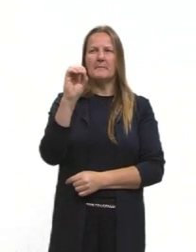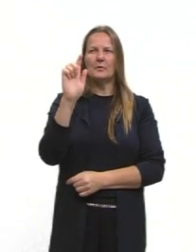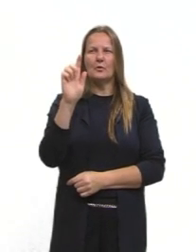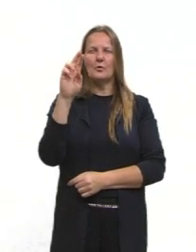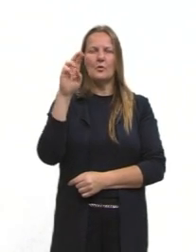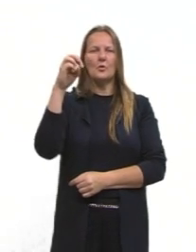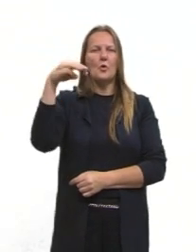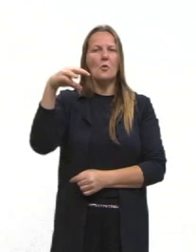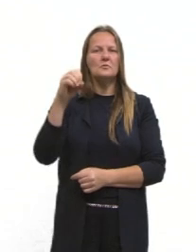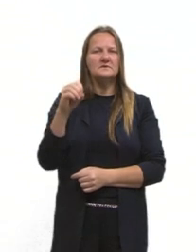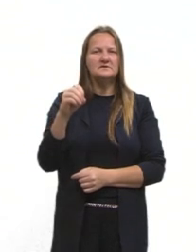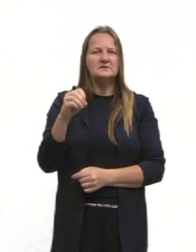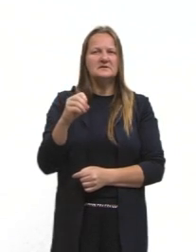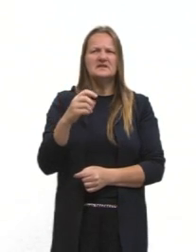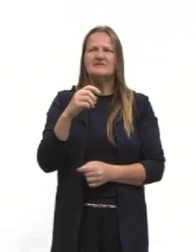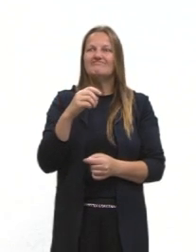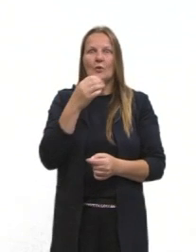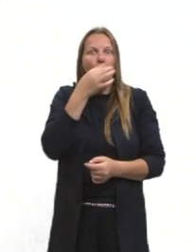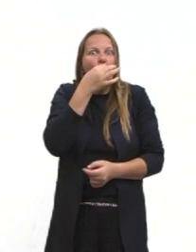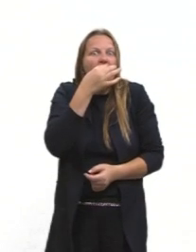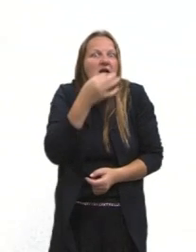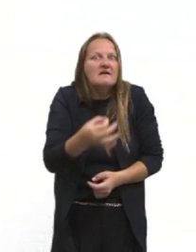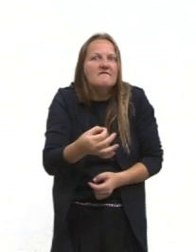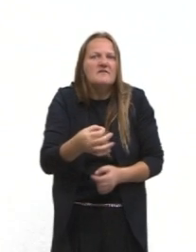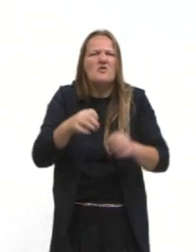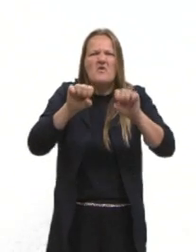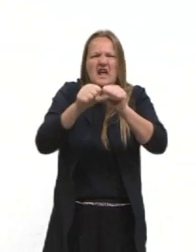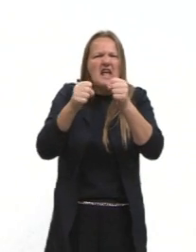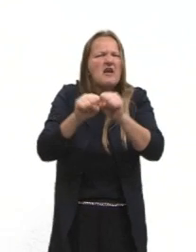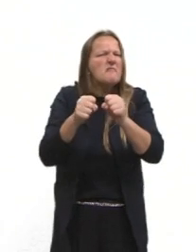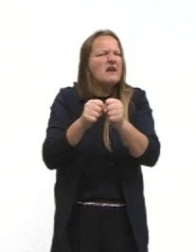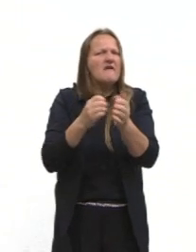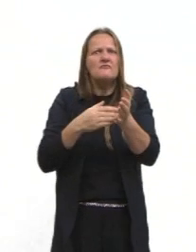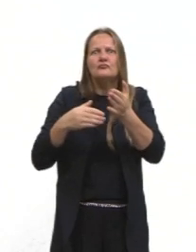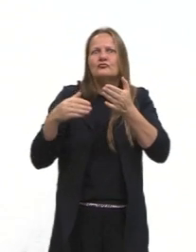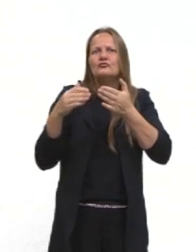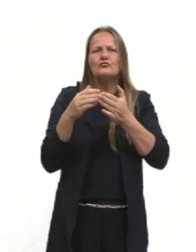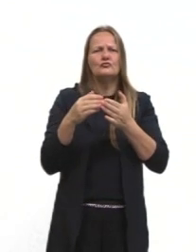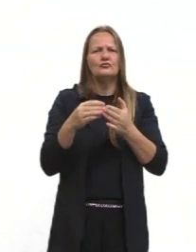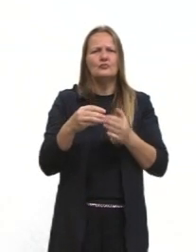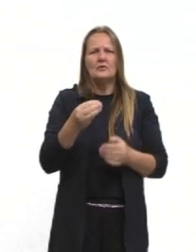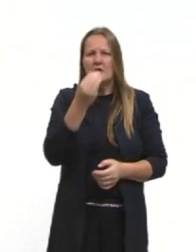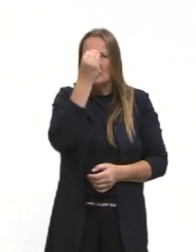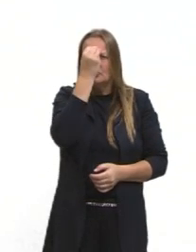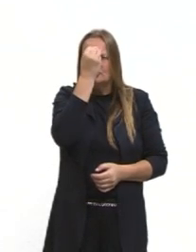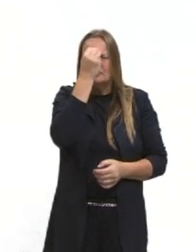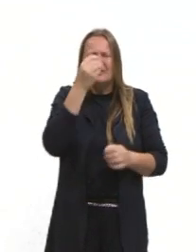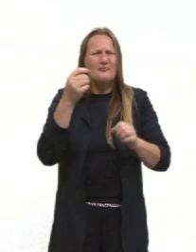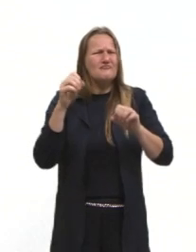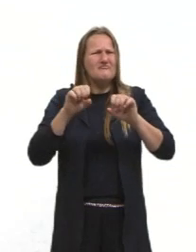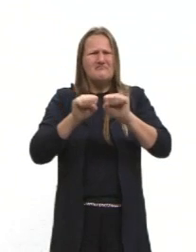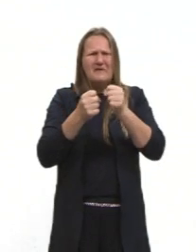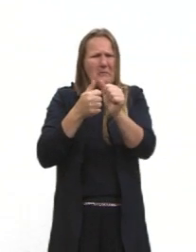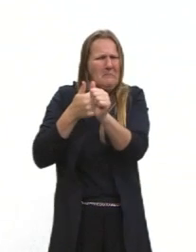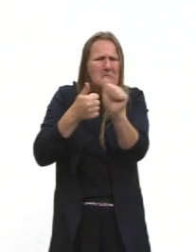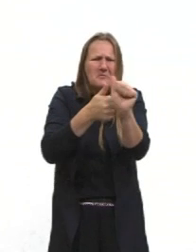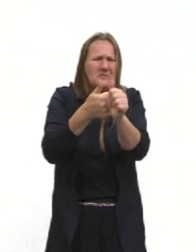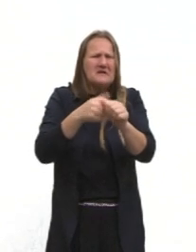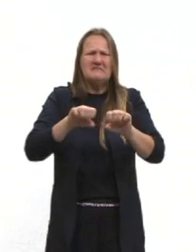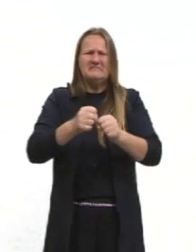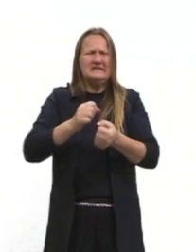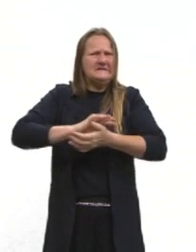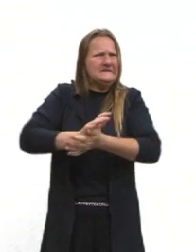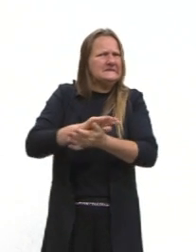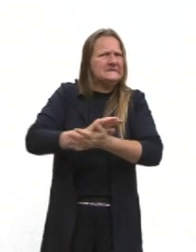linchamento, eram momentos em que quebravam lojas, perseguiam judeus. O pogrom pode ser usado para diversos grupos